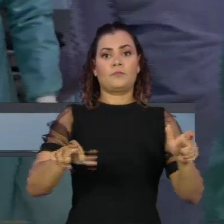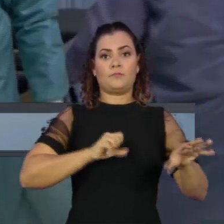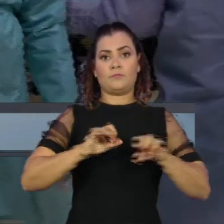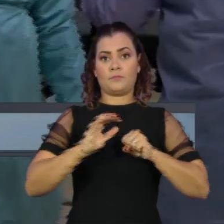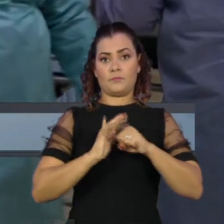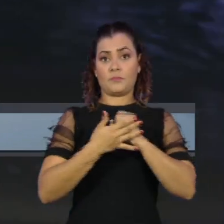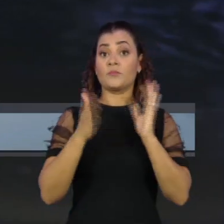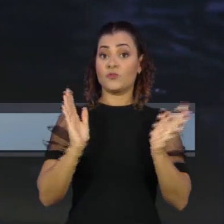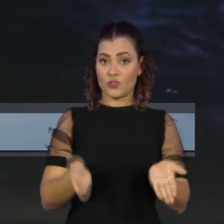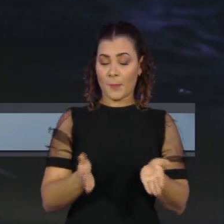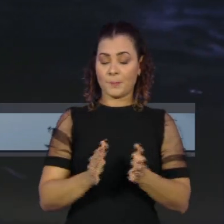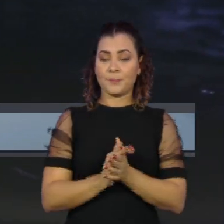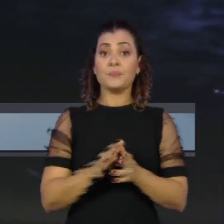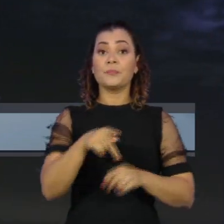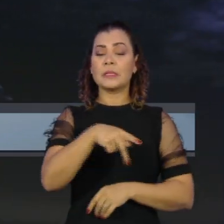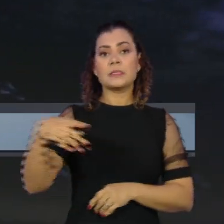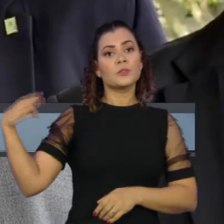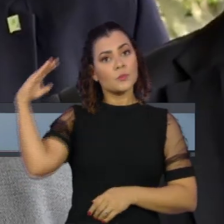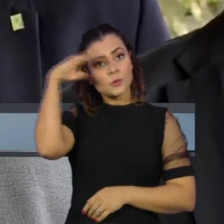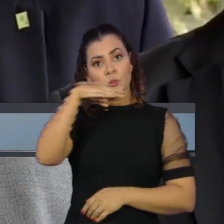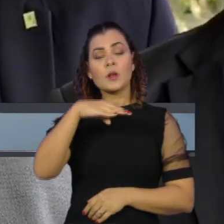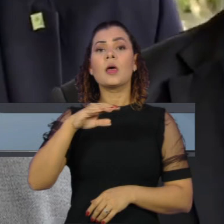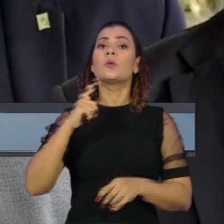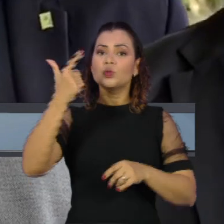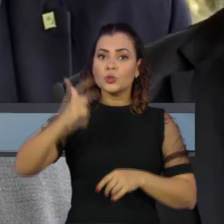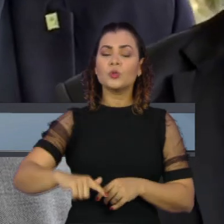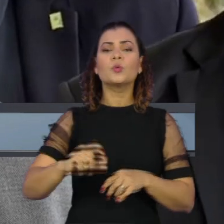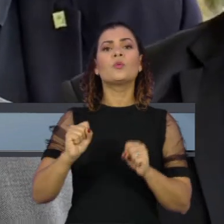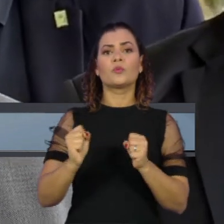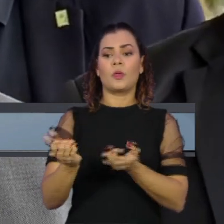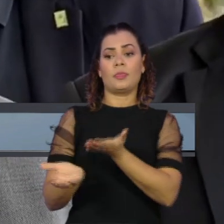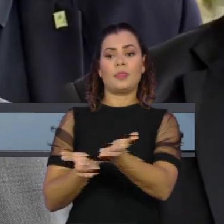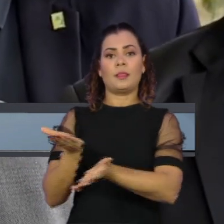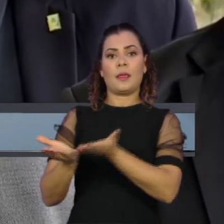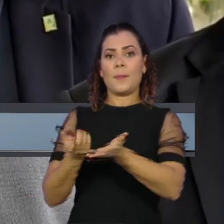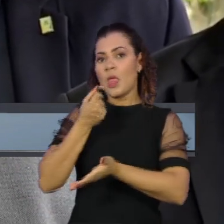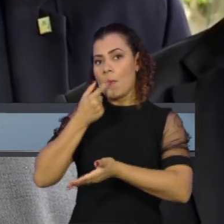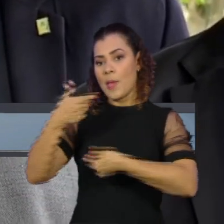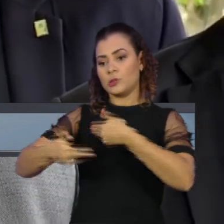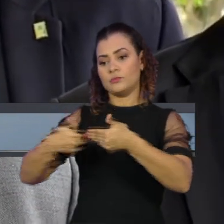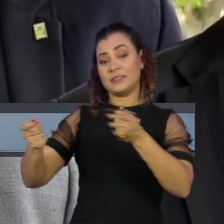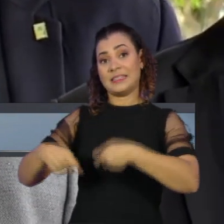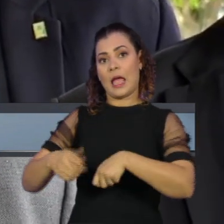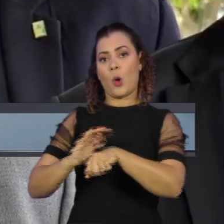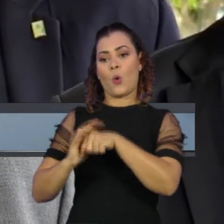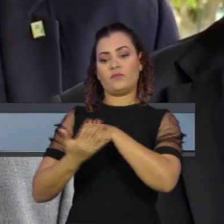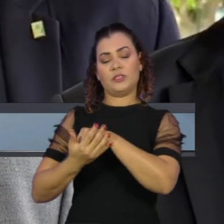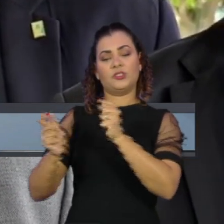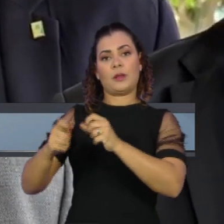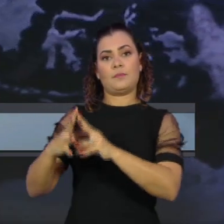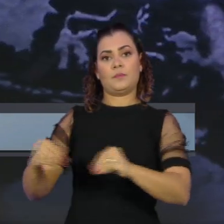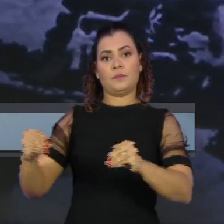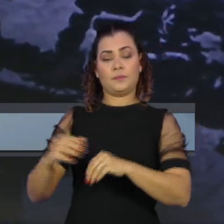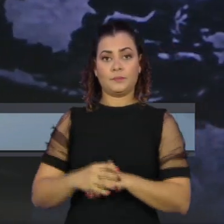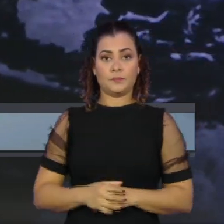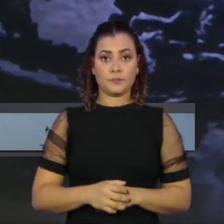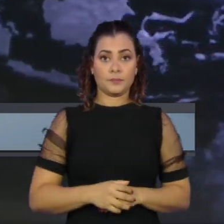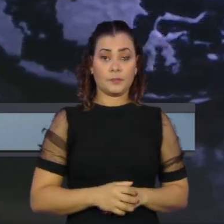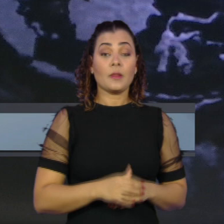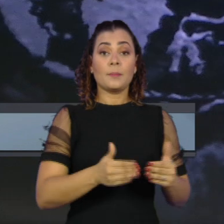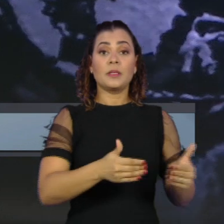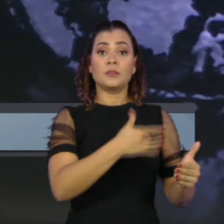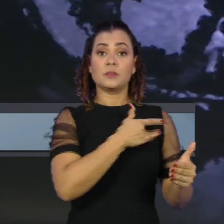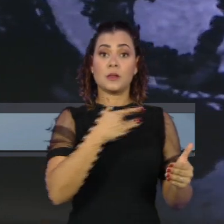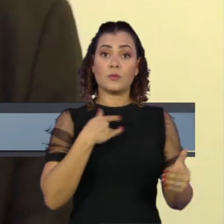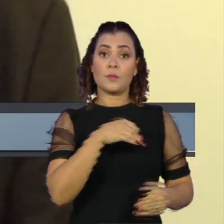coronavírus. Presidente Jair Bolsonaro volta a defender tratamento precoce contra a Covid-19. Ministro da